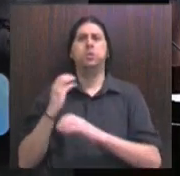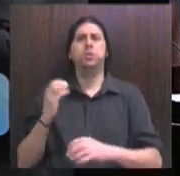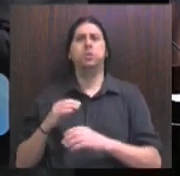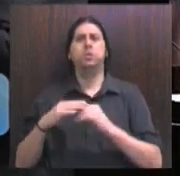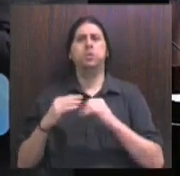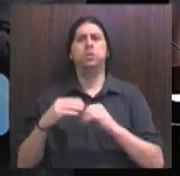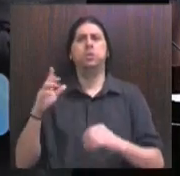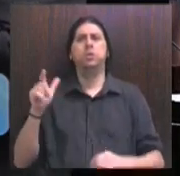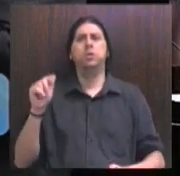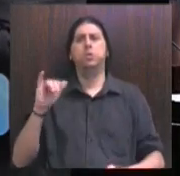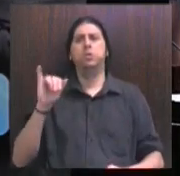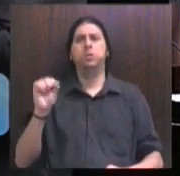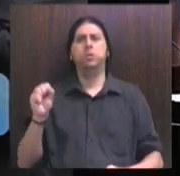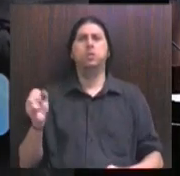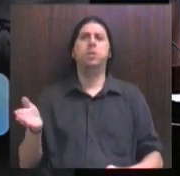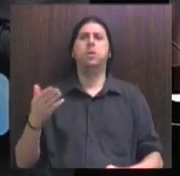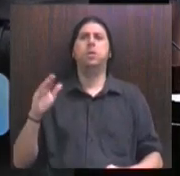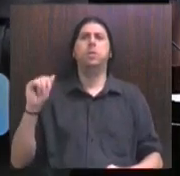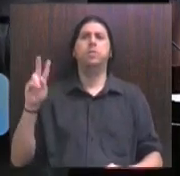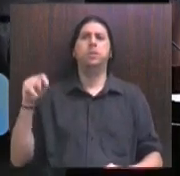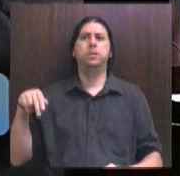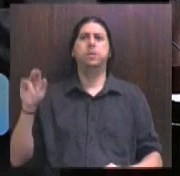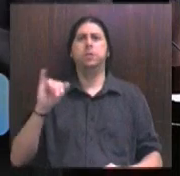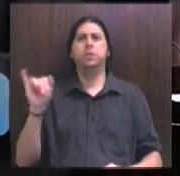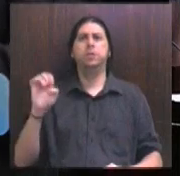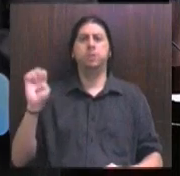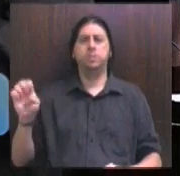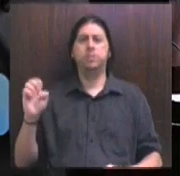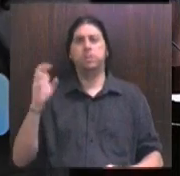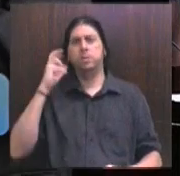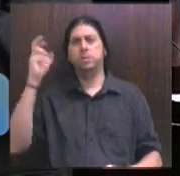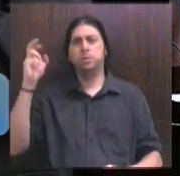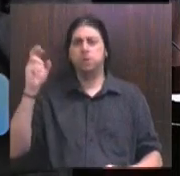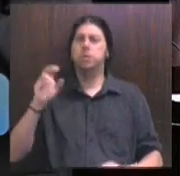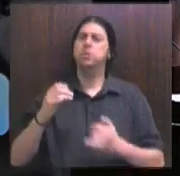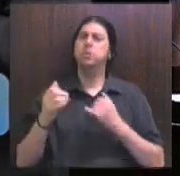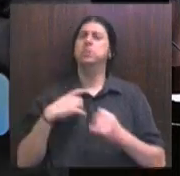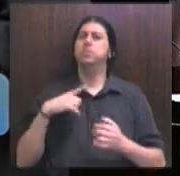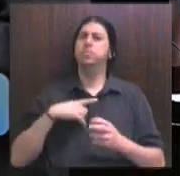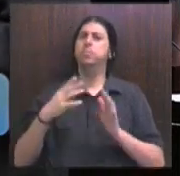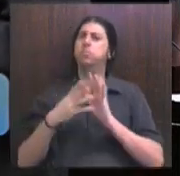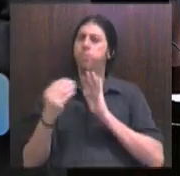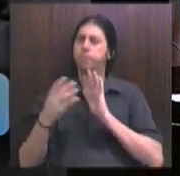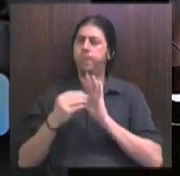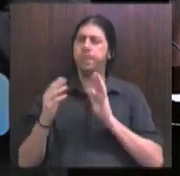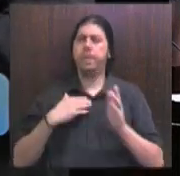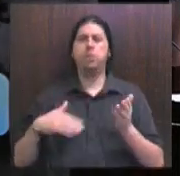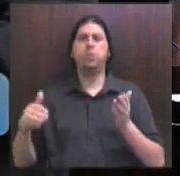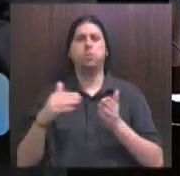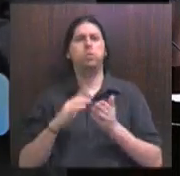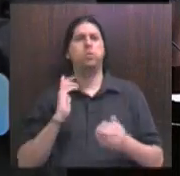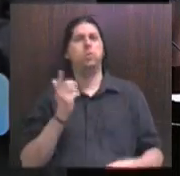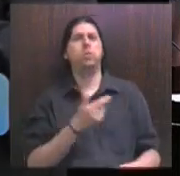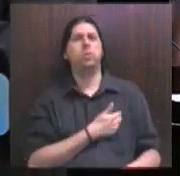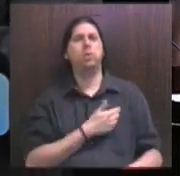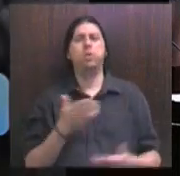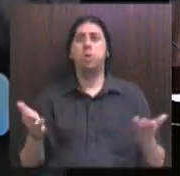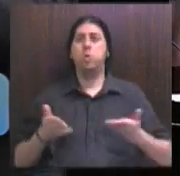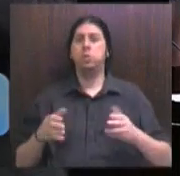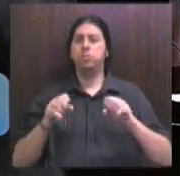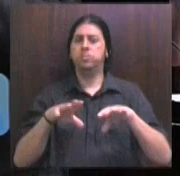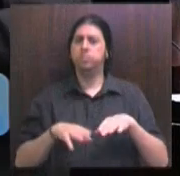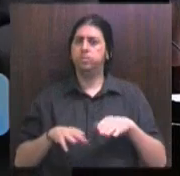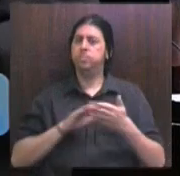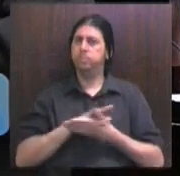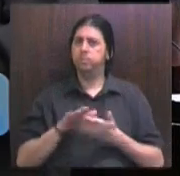nosso querido Luiz Alberto Albanese. O Albanese é um exemplo para todos nós e está hoje fora da atividade na casa, mas